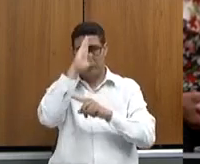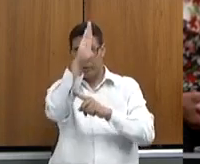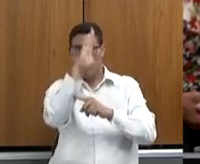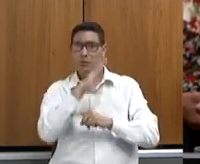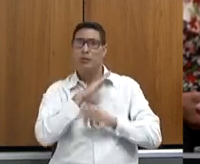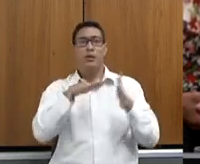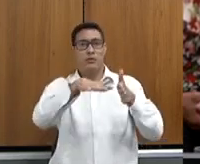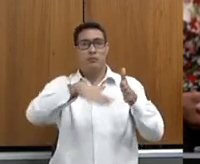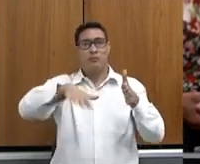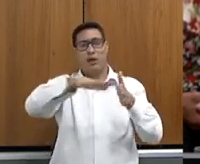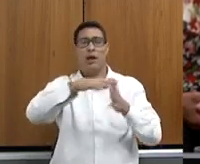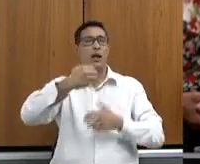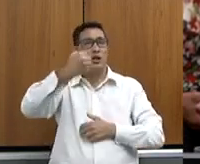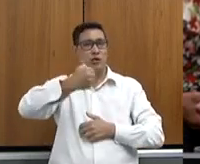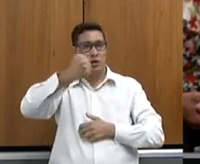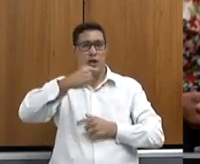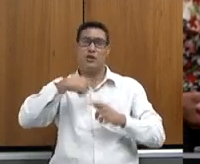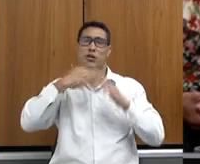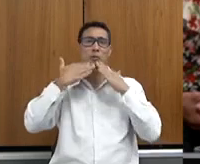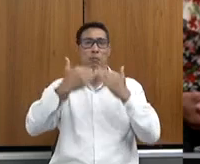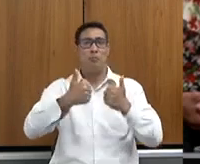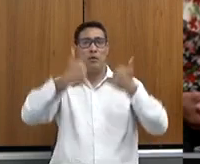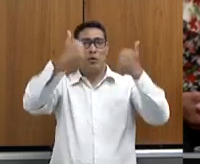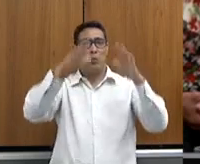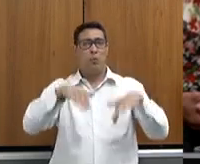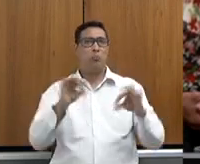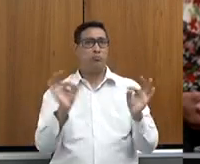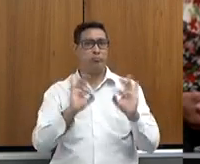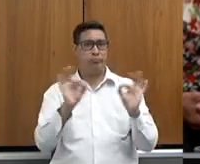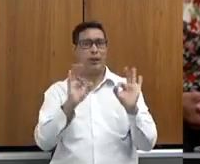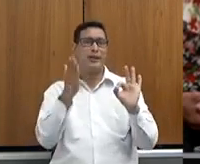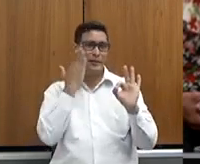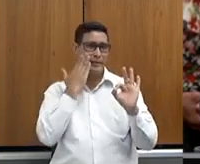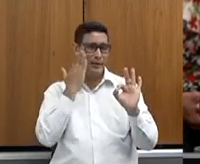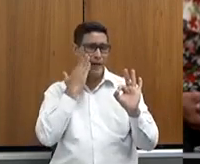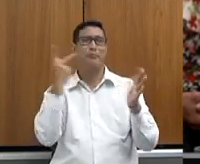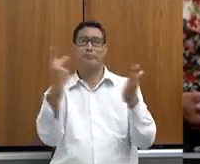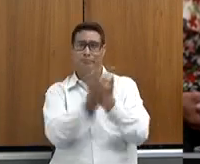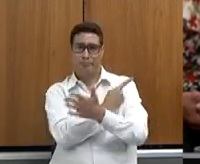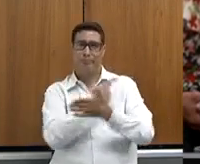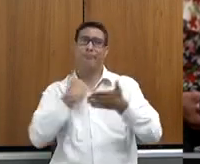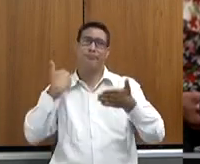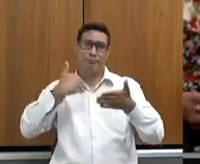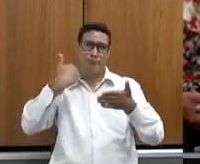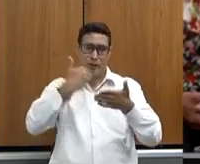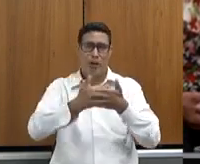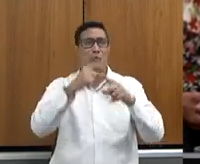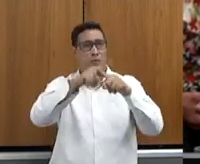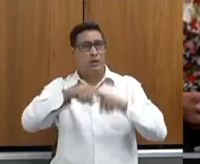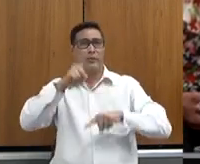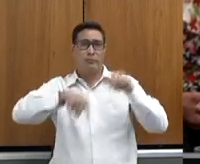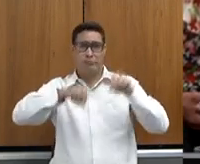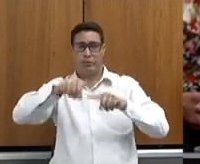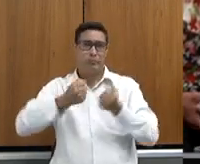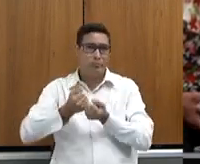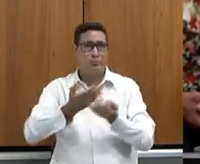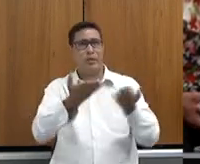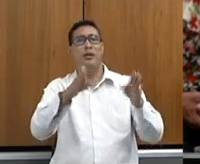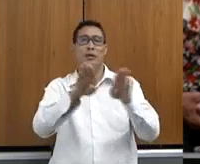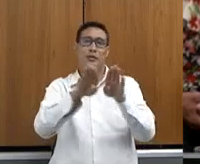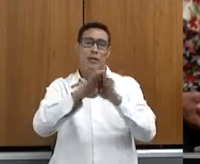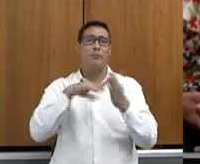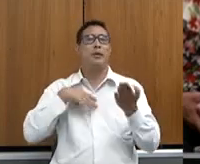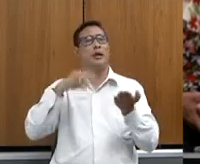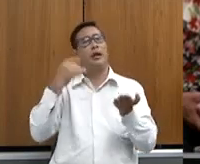não melhora de jeito nenhum, todo mundo, a gente sabe as causas, sempre são os insumos, o mercado, são as importações,